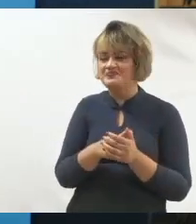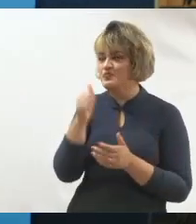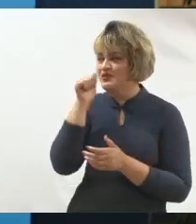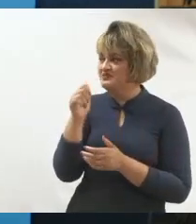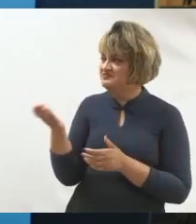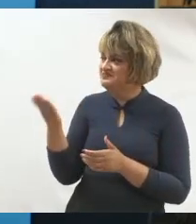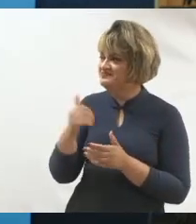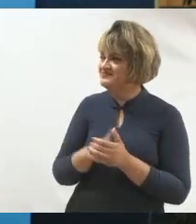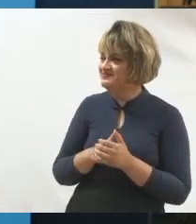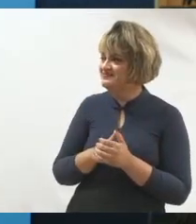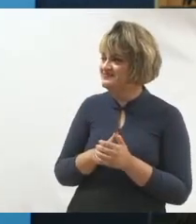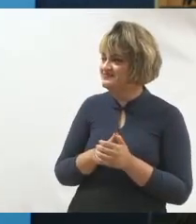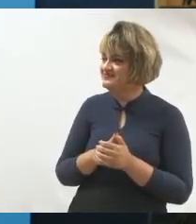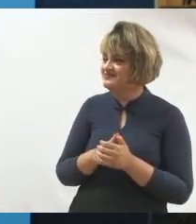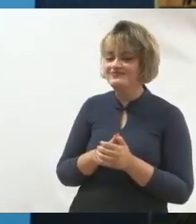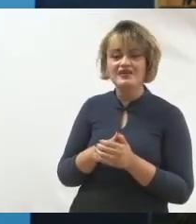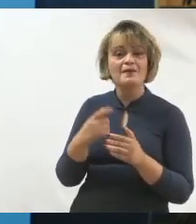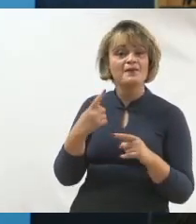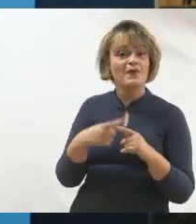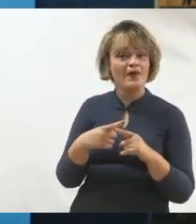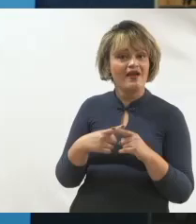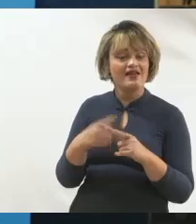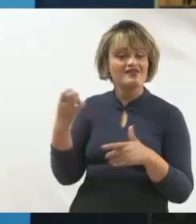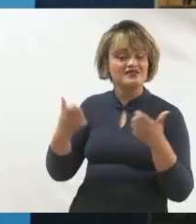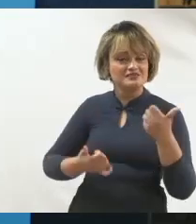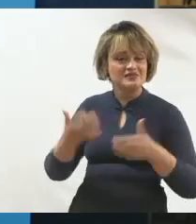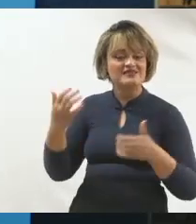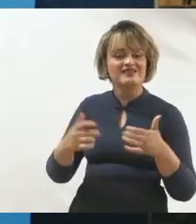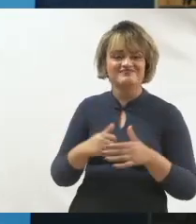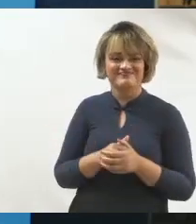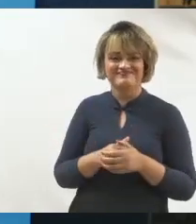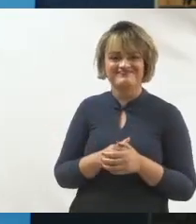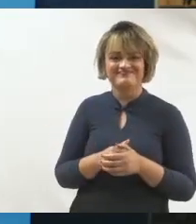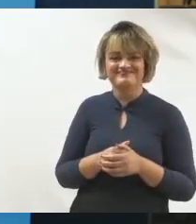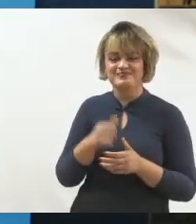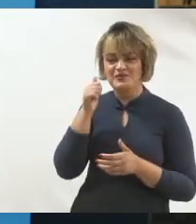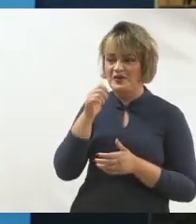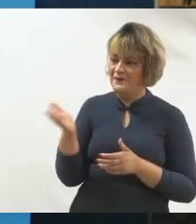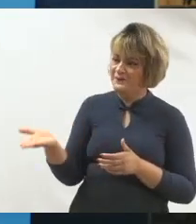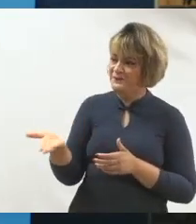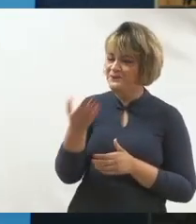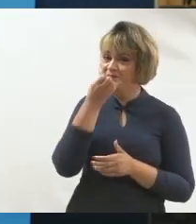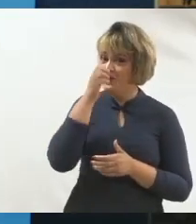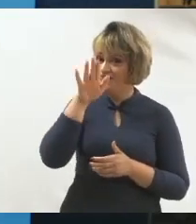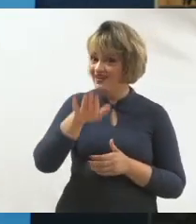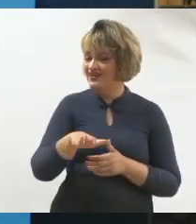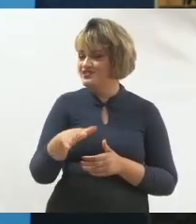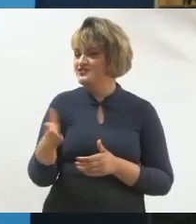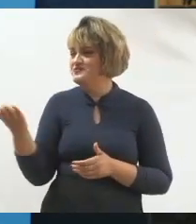aqui ao meu lado porque ela vai falar pra todos nós. Natália, boa tarde.